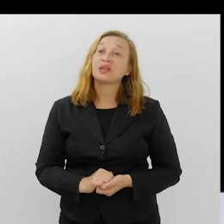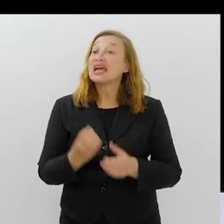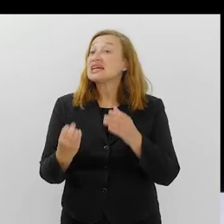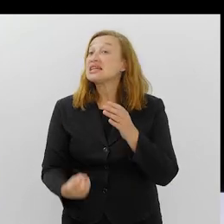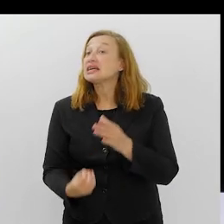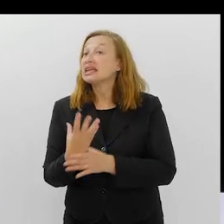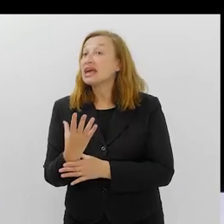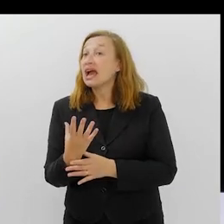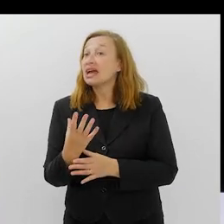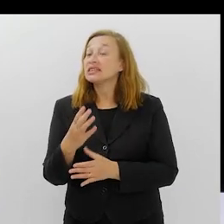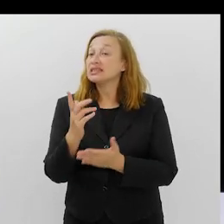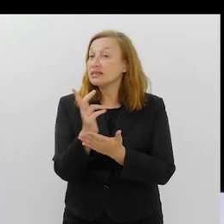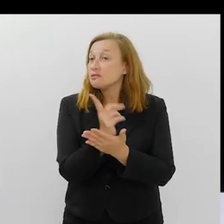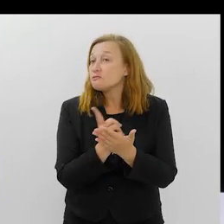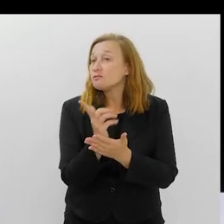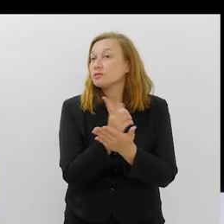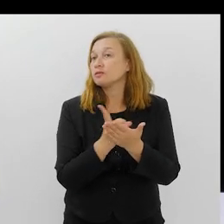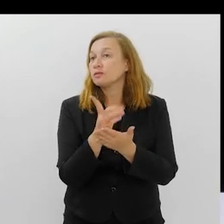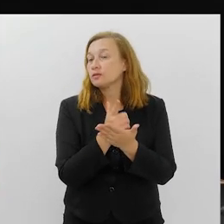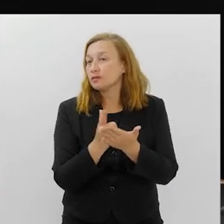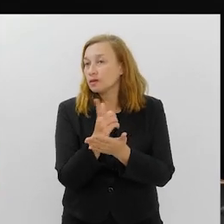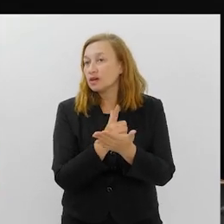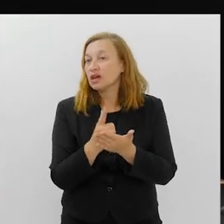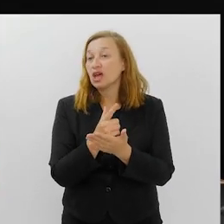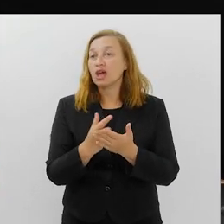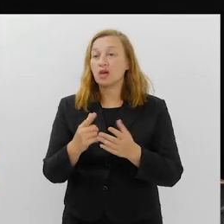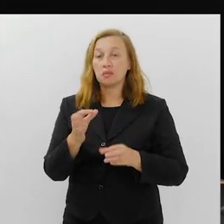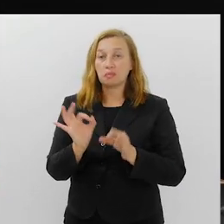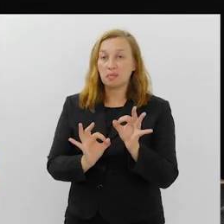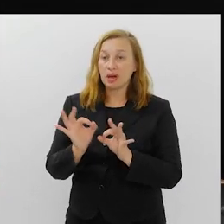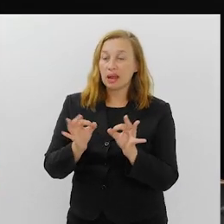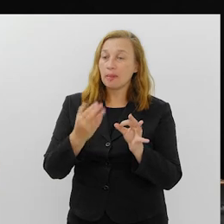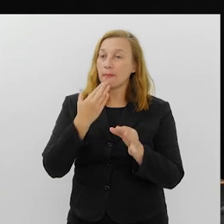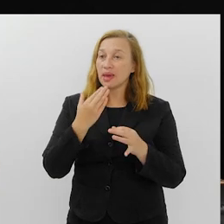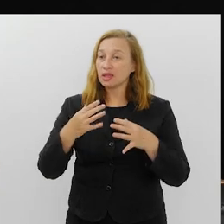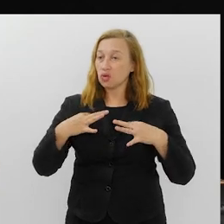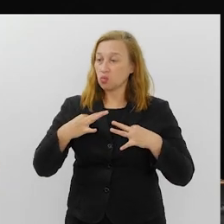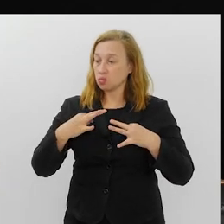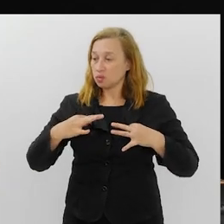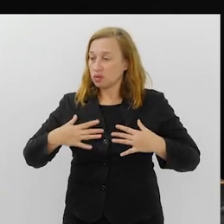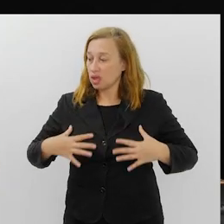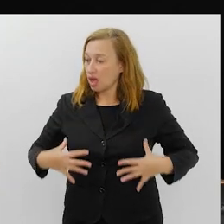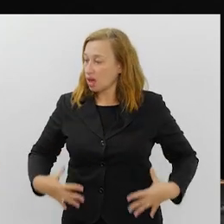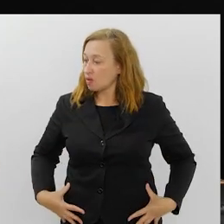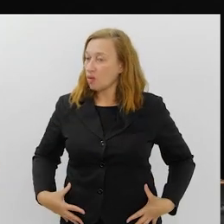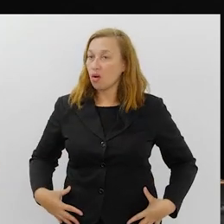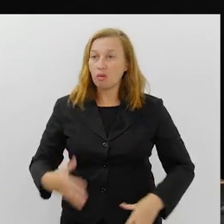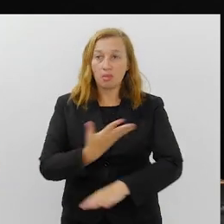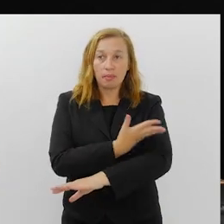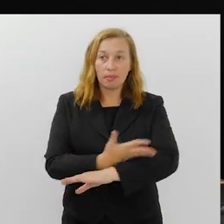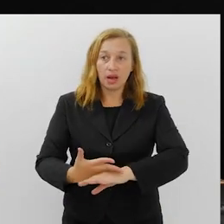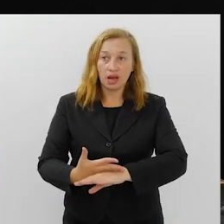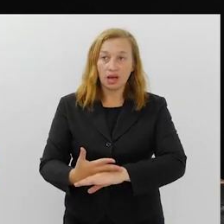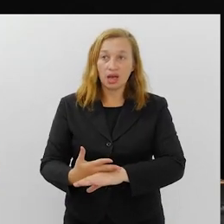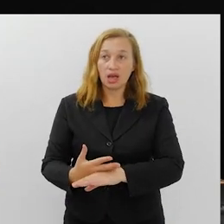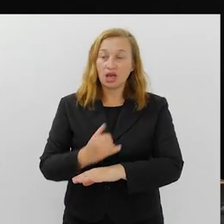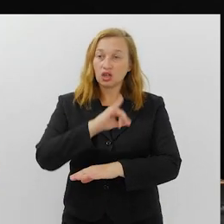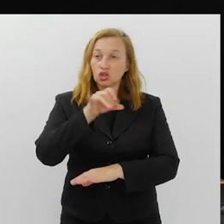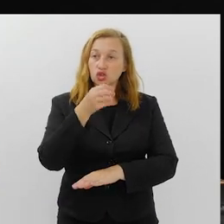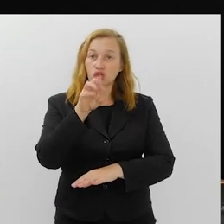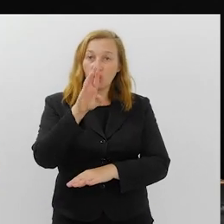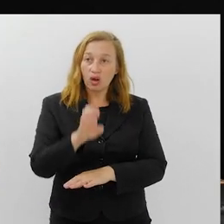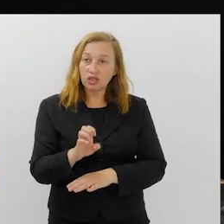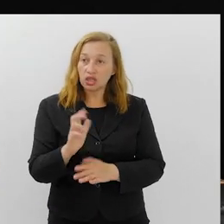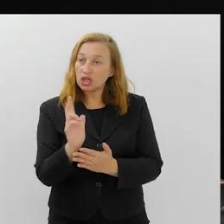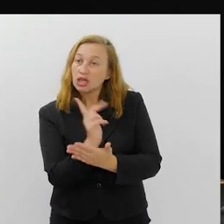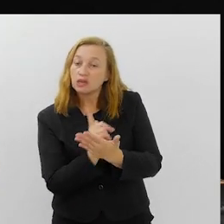para criar esse grafismo. Então, eu mandei fazer o terno, que era o terno branco, e aí o Jorge, durante uma tarde, ficou ali criando